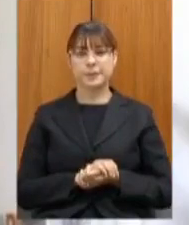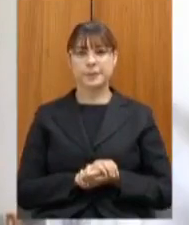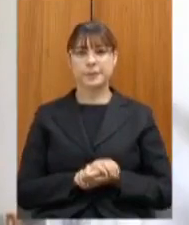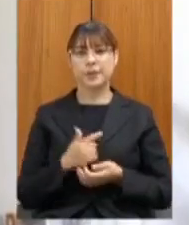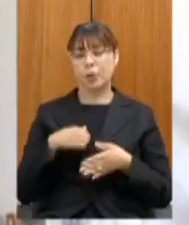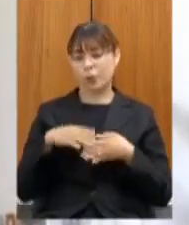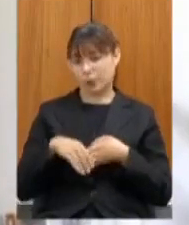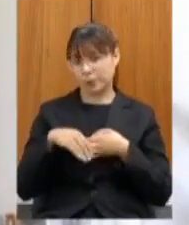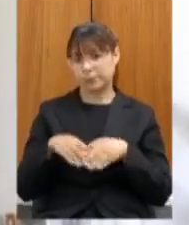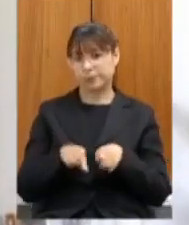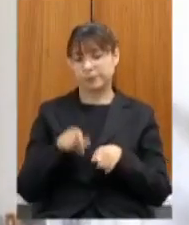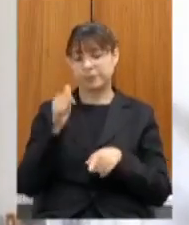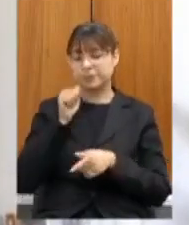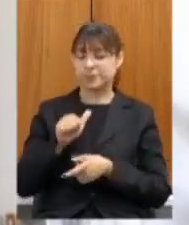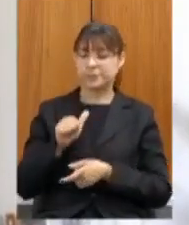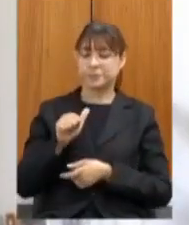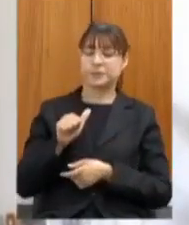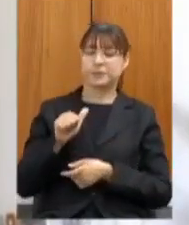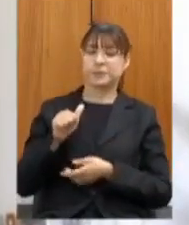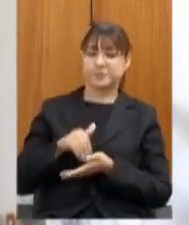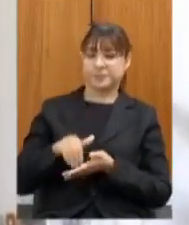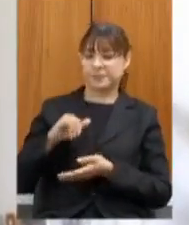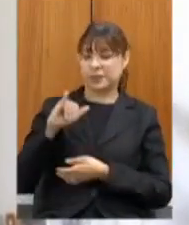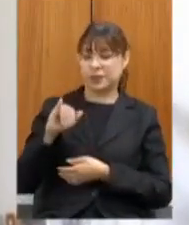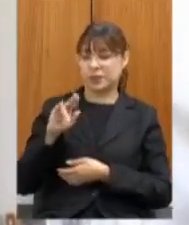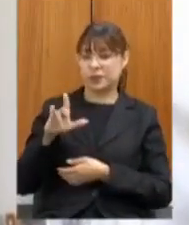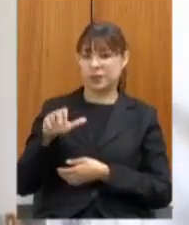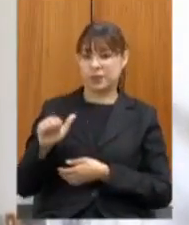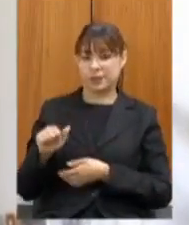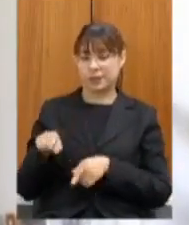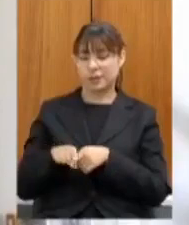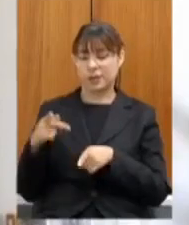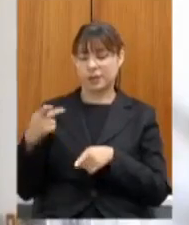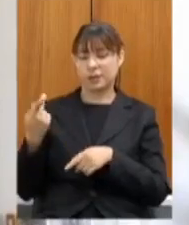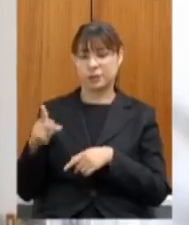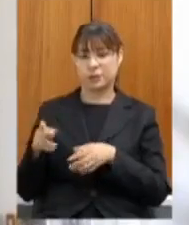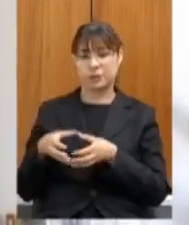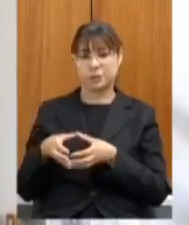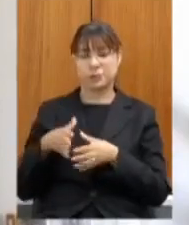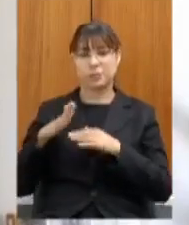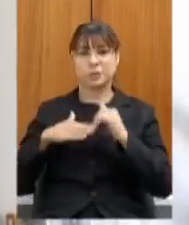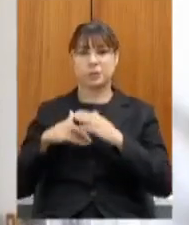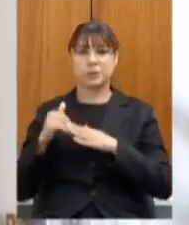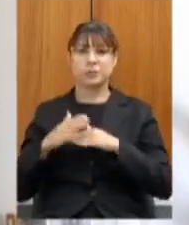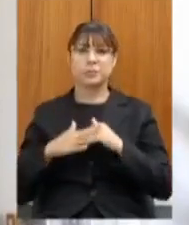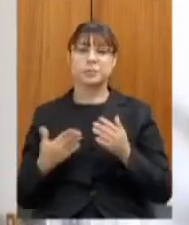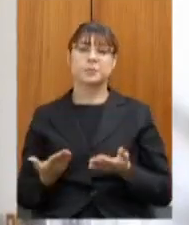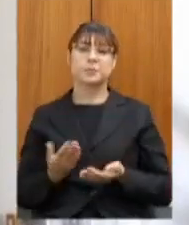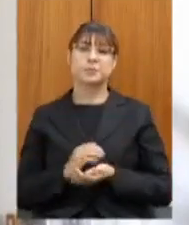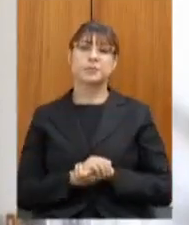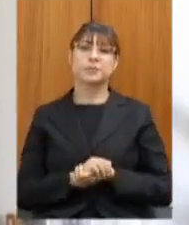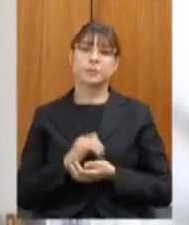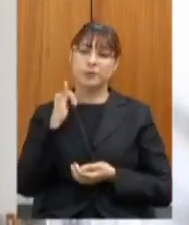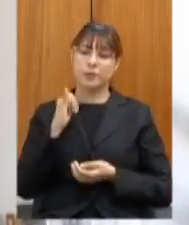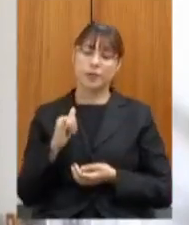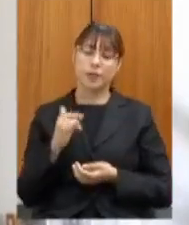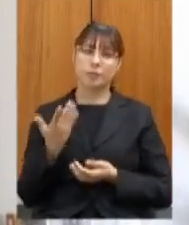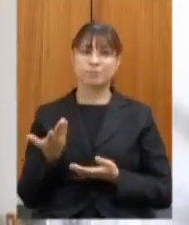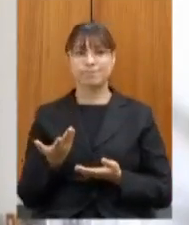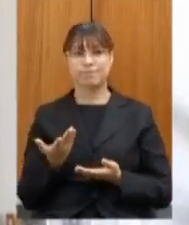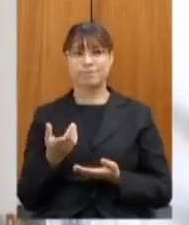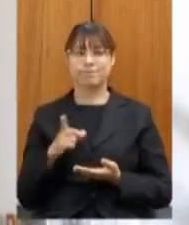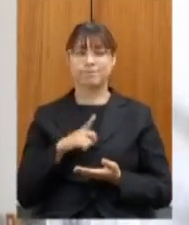cumprimentar a Júlia e a equipe dela presidente e dizê-los que nós passamos um período